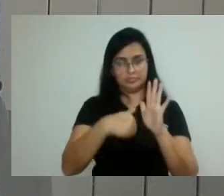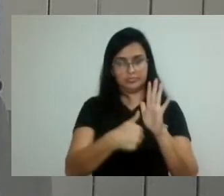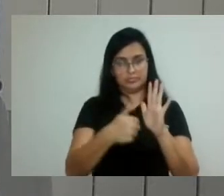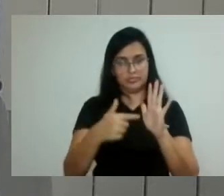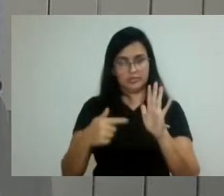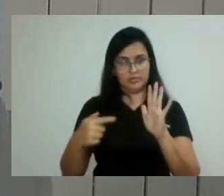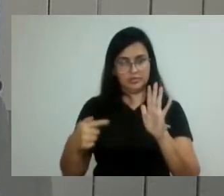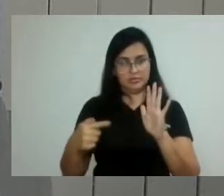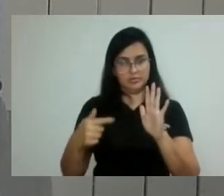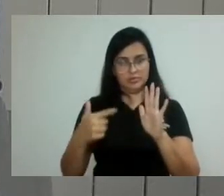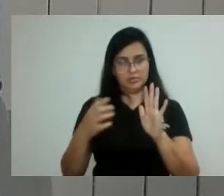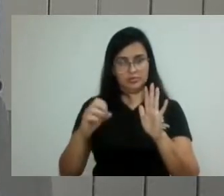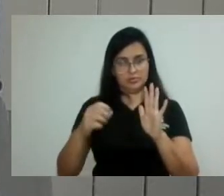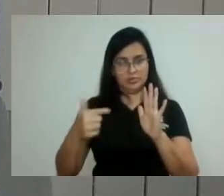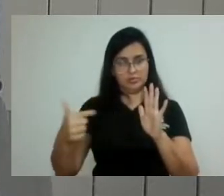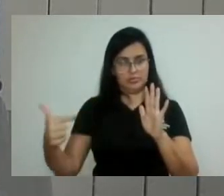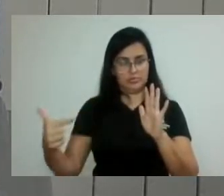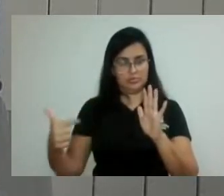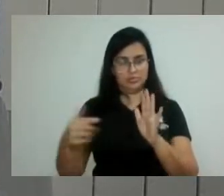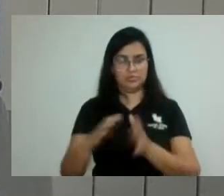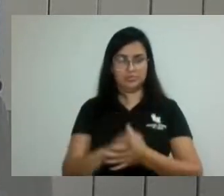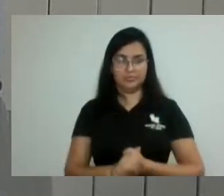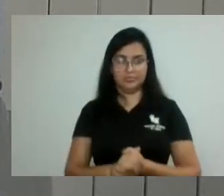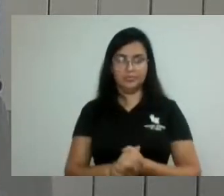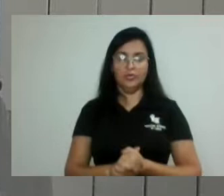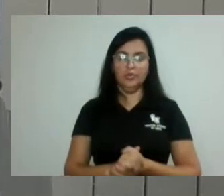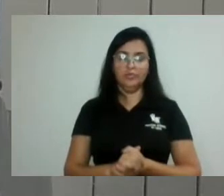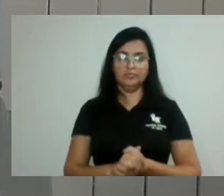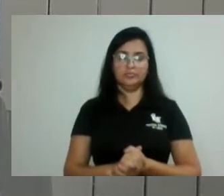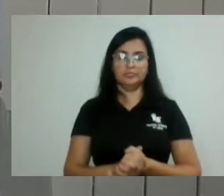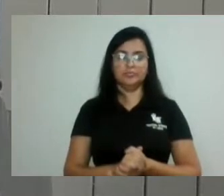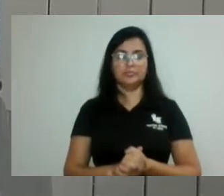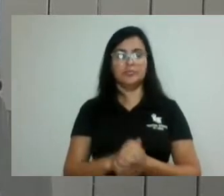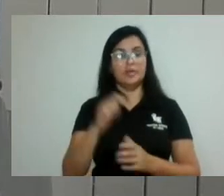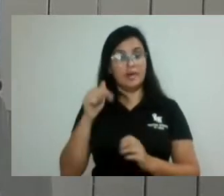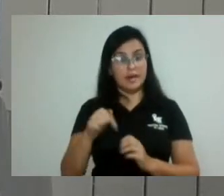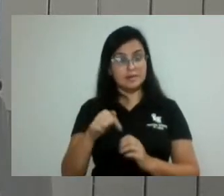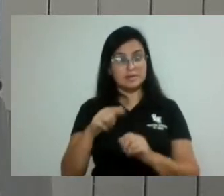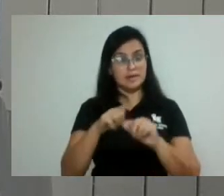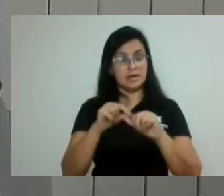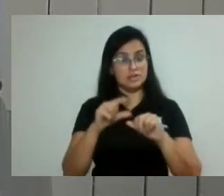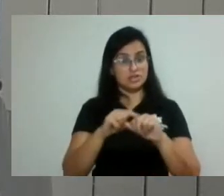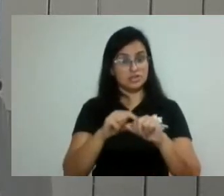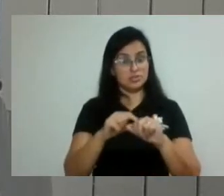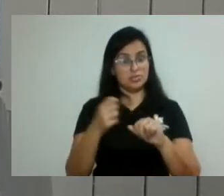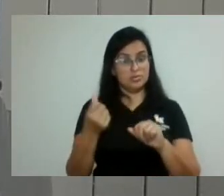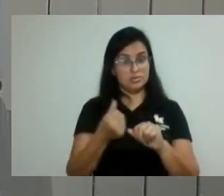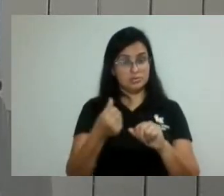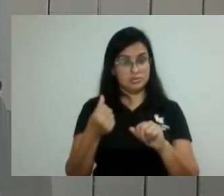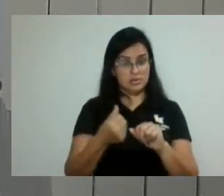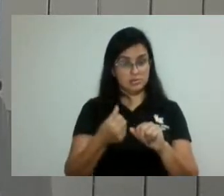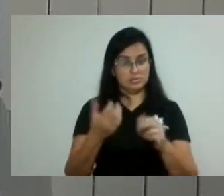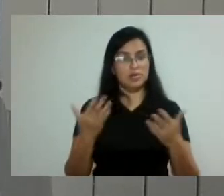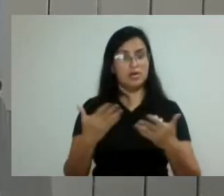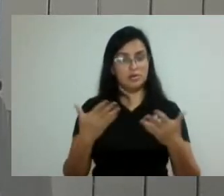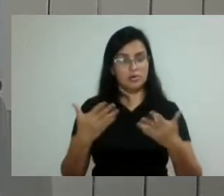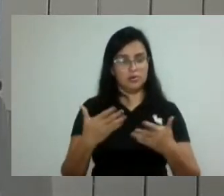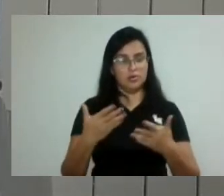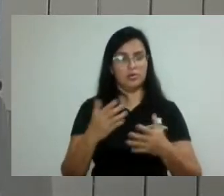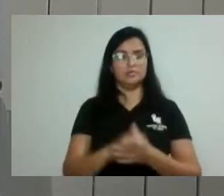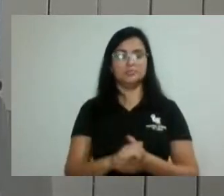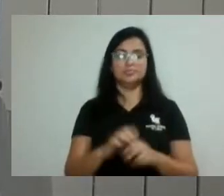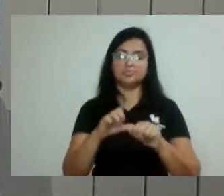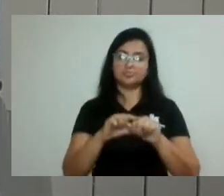O artigo 6º do projeto de lei 117.2020 passa a vigorar da seguinte redação. Artigo 6º. As